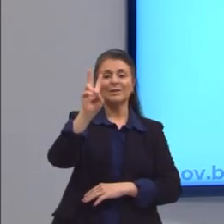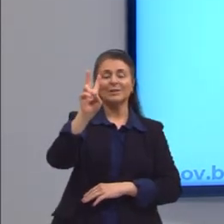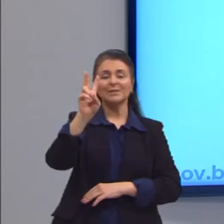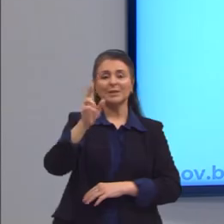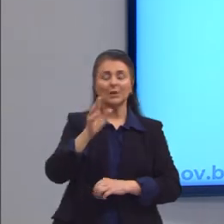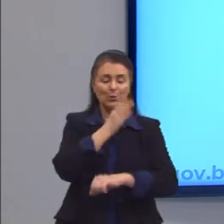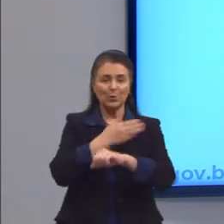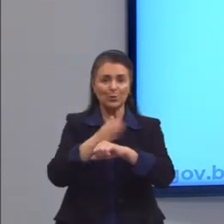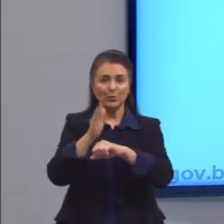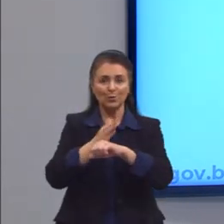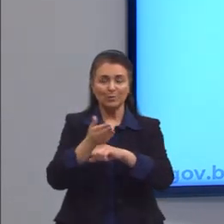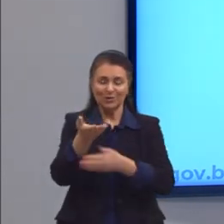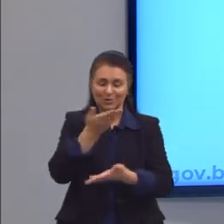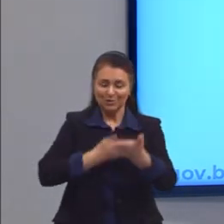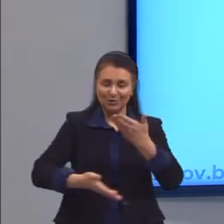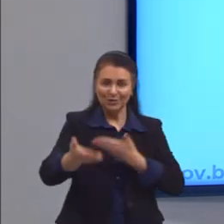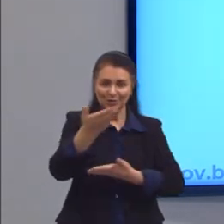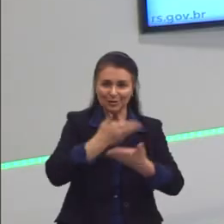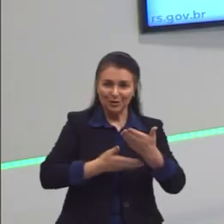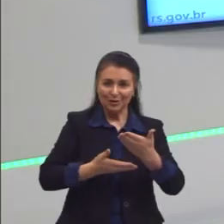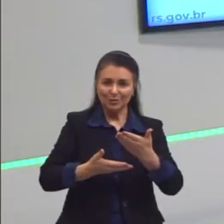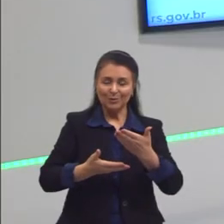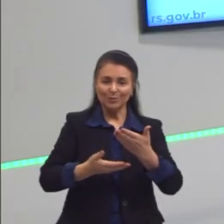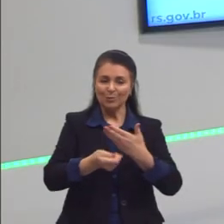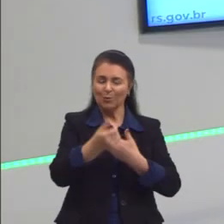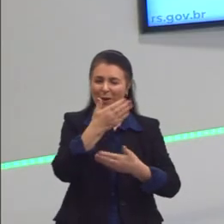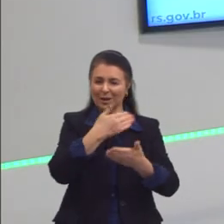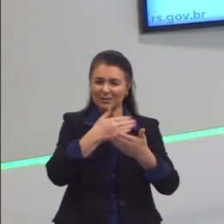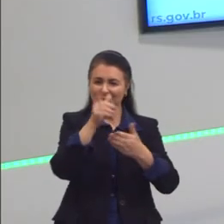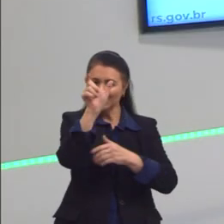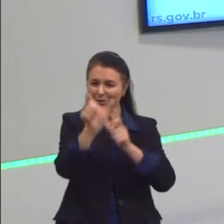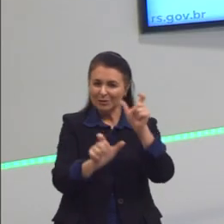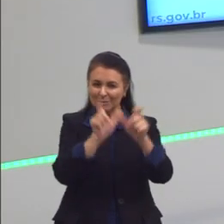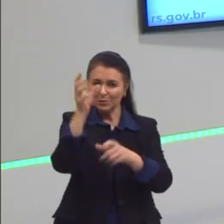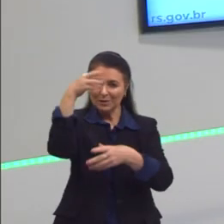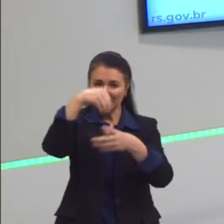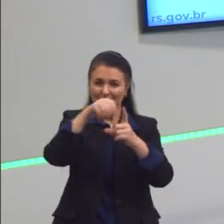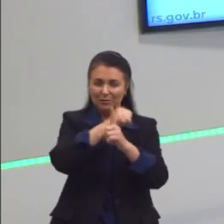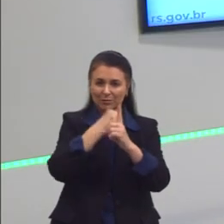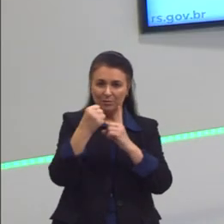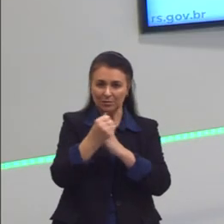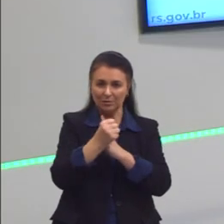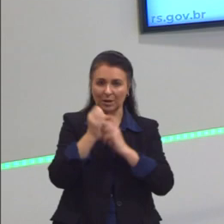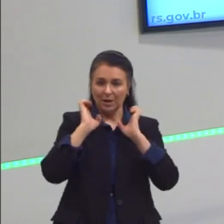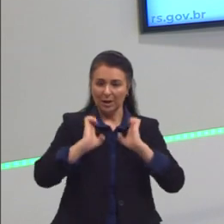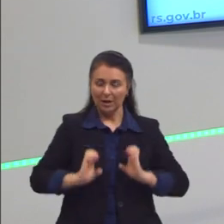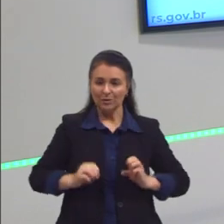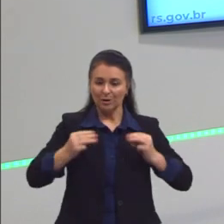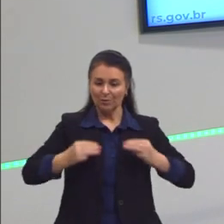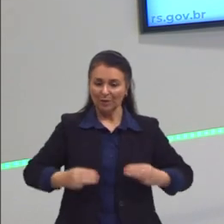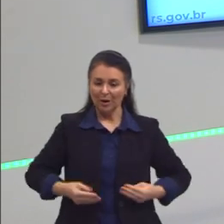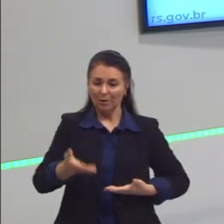da sociedade. Ética e valores têm que ser compartilhados por todos, certo?